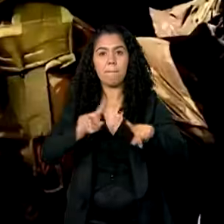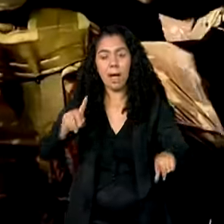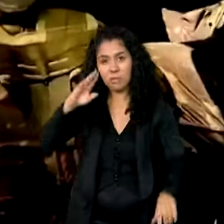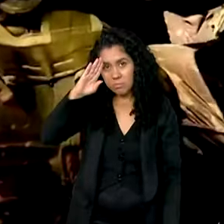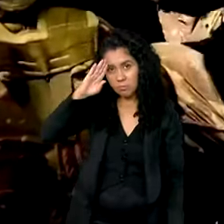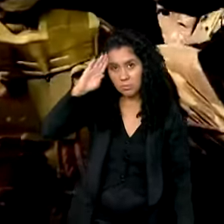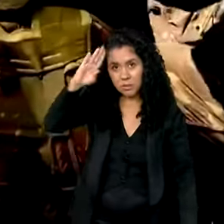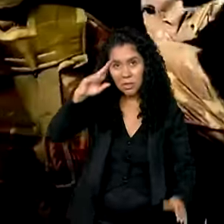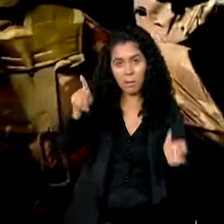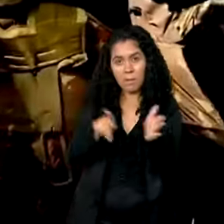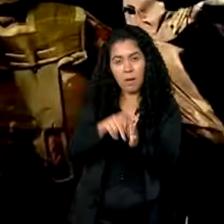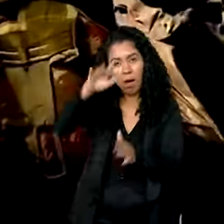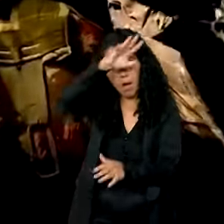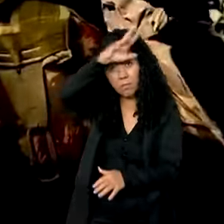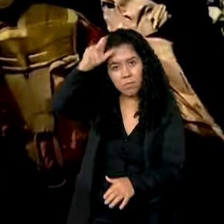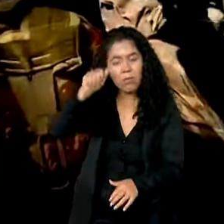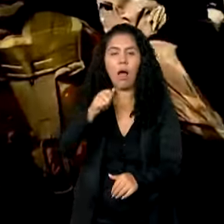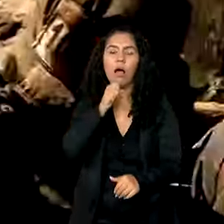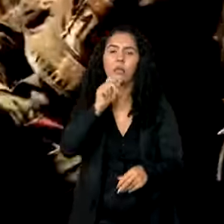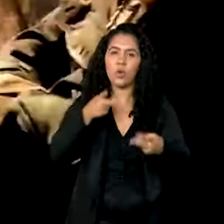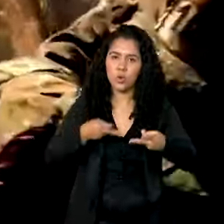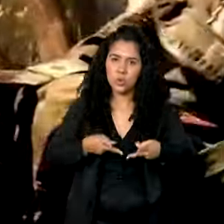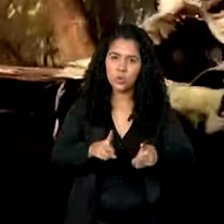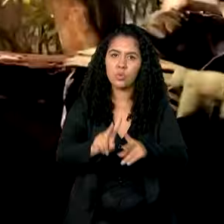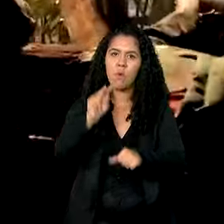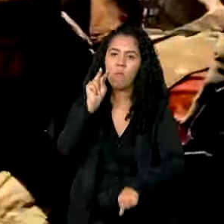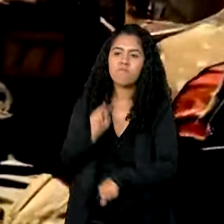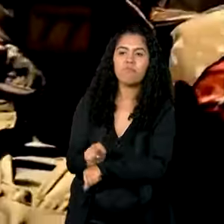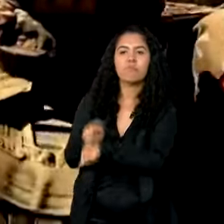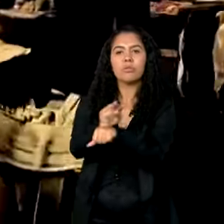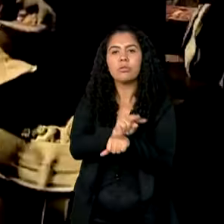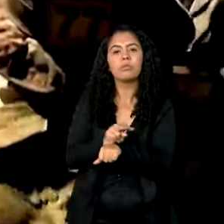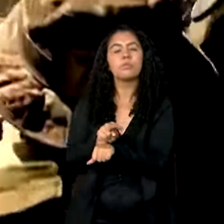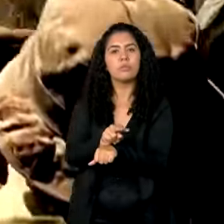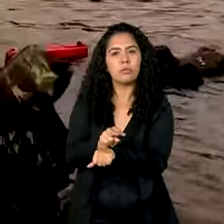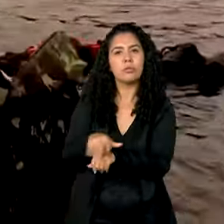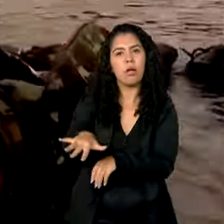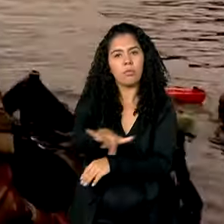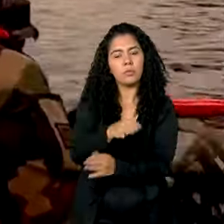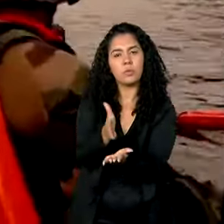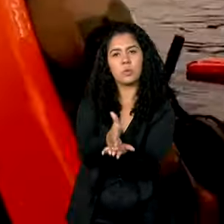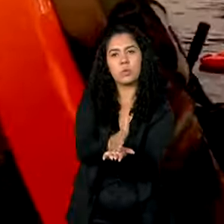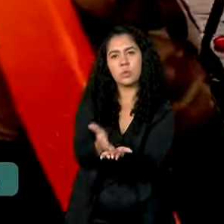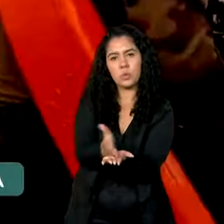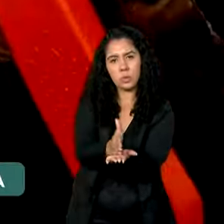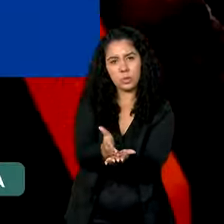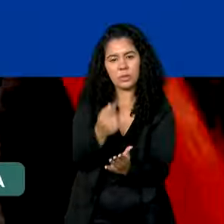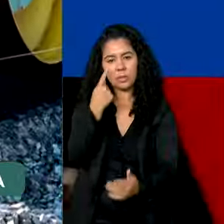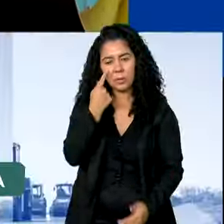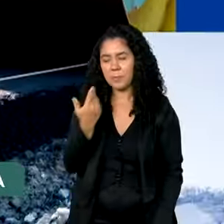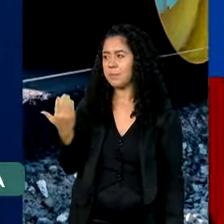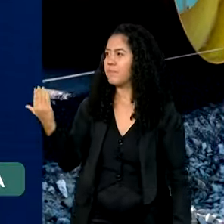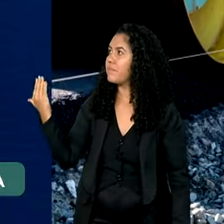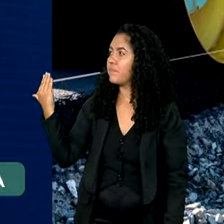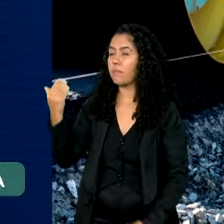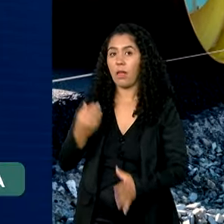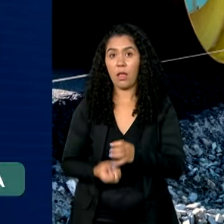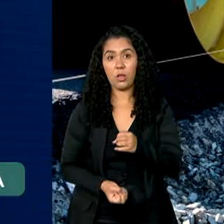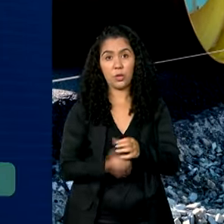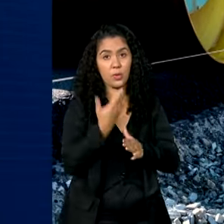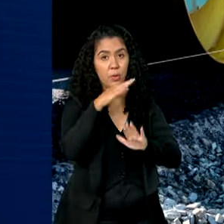Amazônia continuará assegurando o estado de prontidão nas fronteiras da região. Criado em